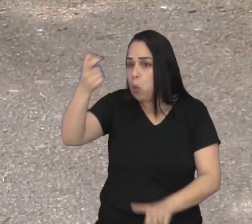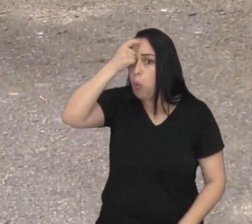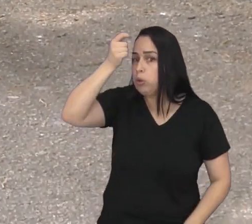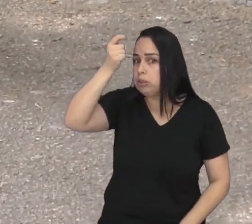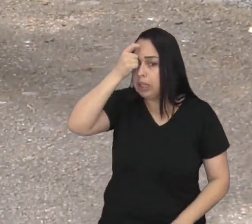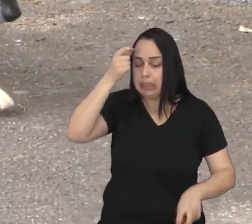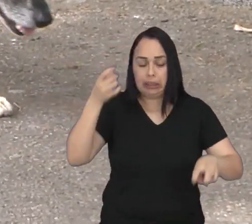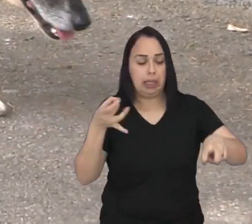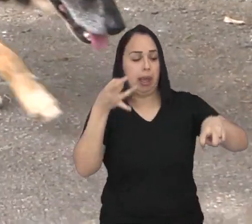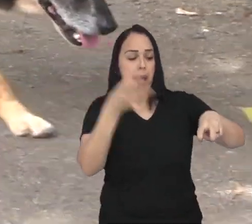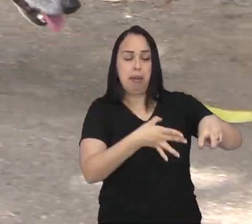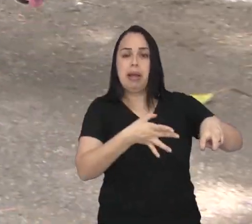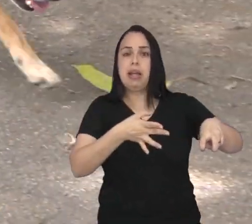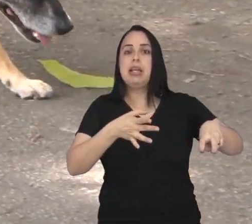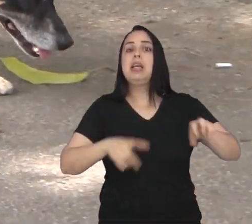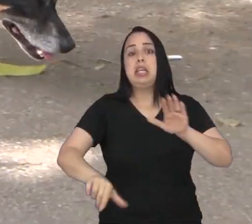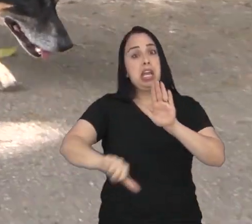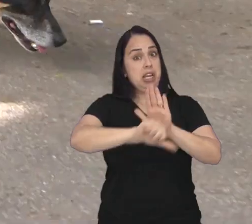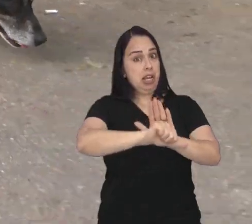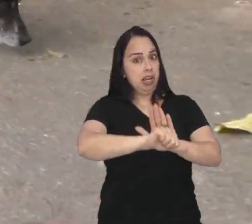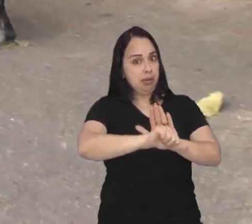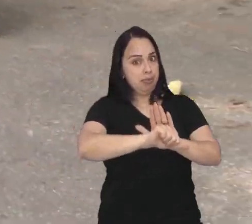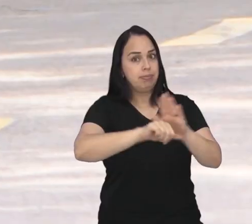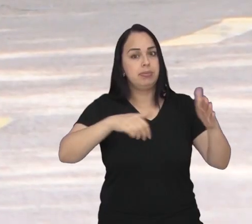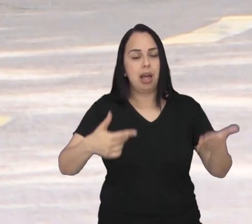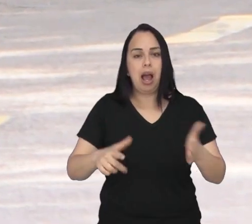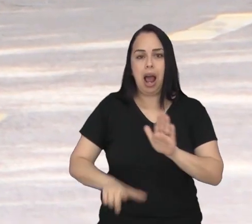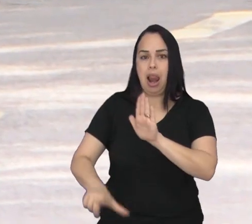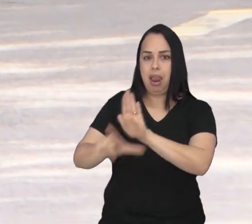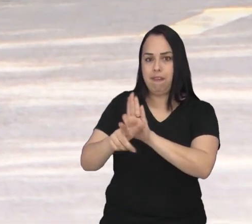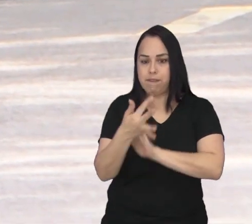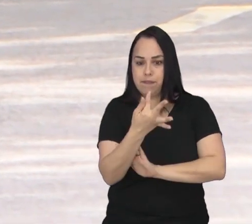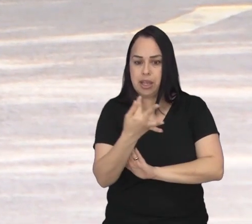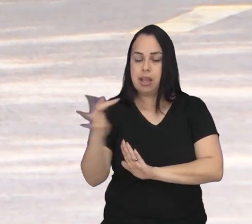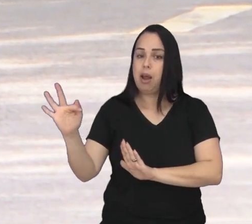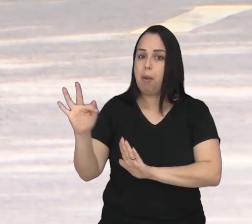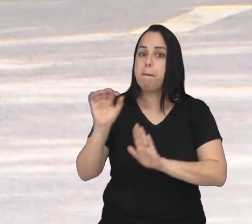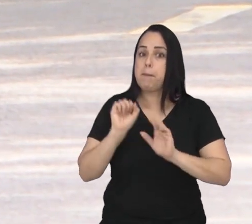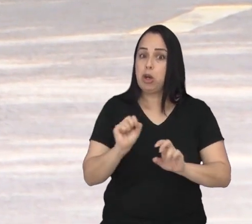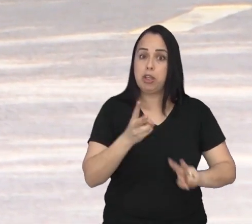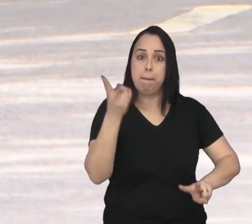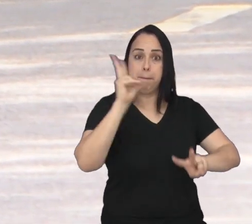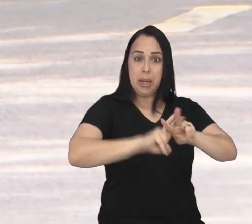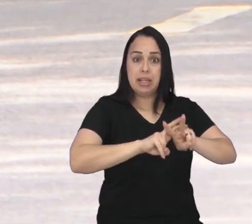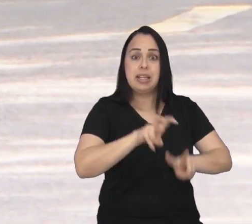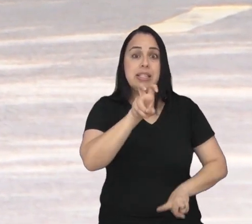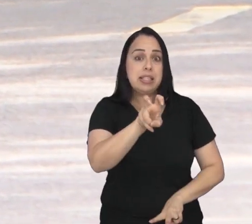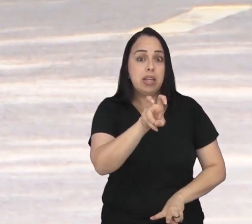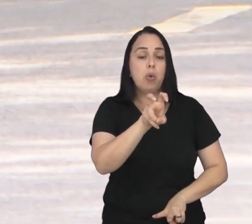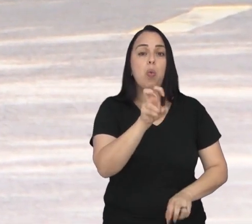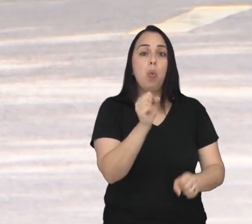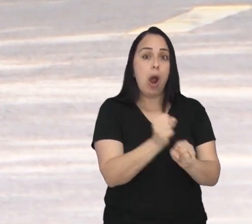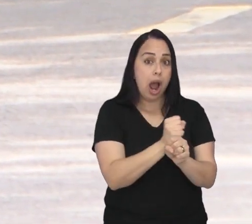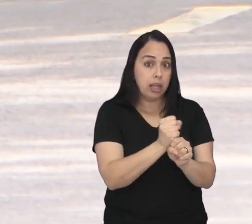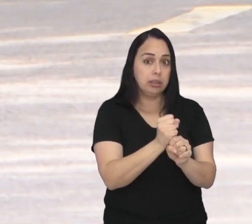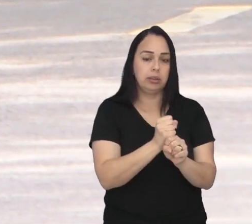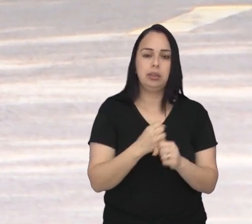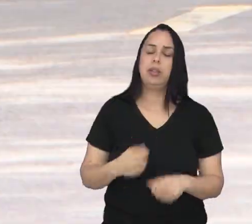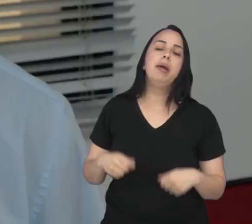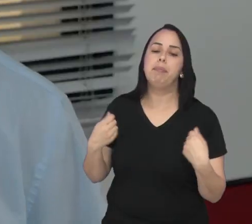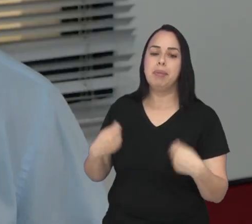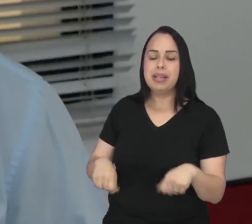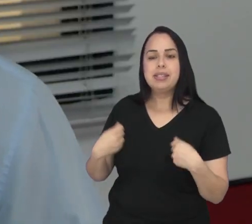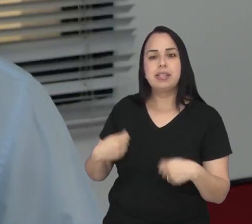abandono, além de um ato cruel, é crime. Segundo a lei federal, a pena pode chegar a cinco anos de